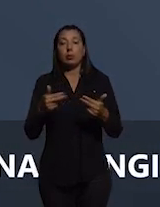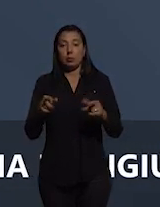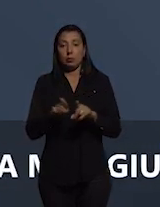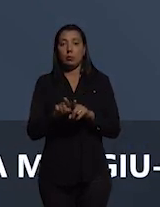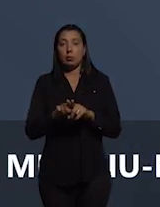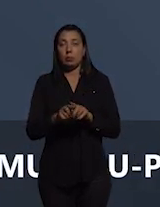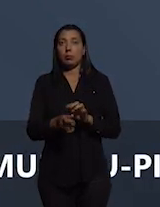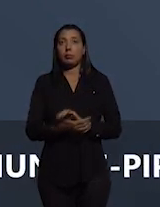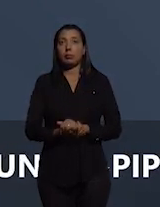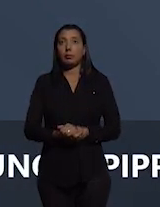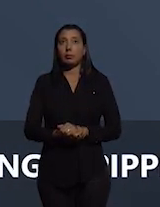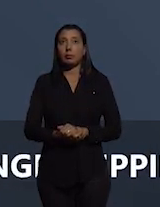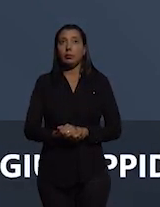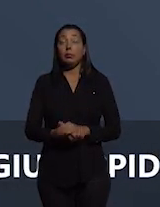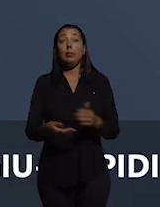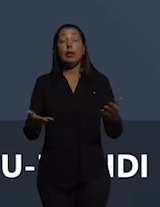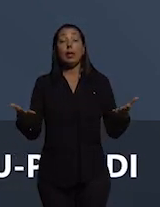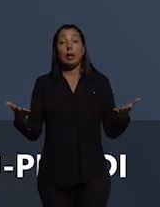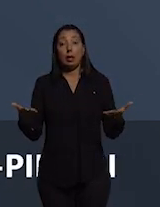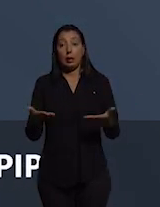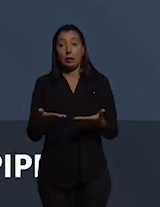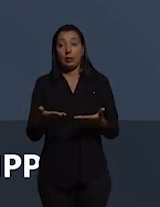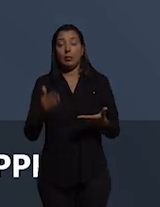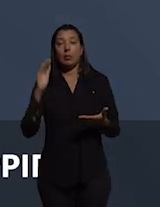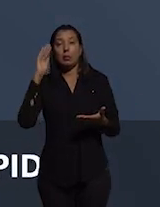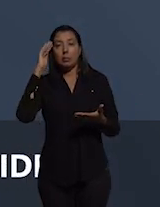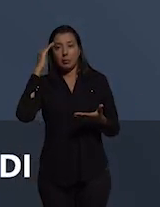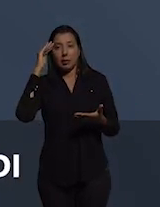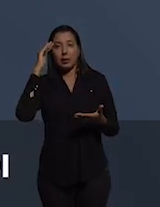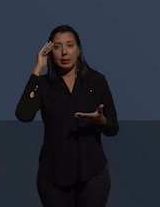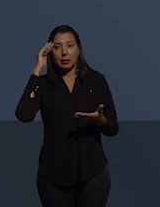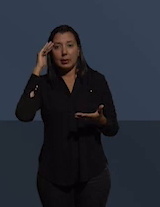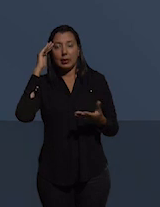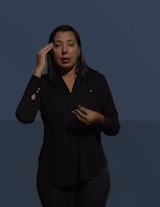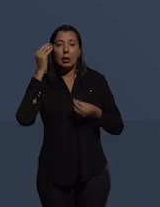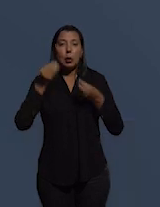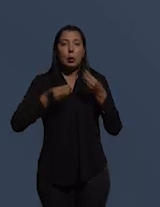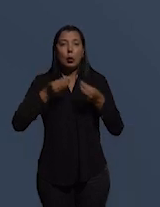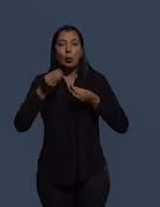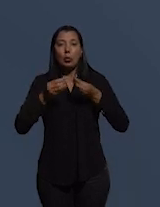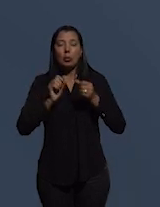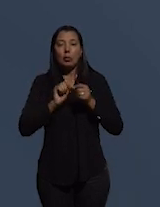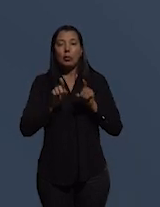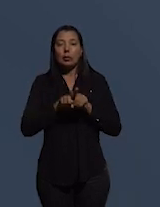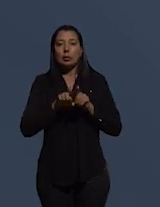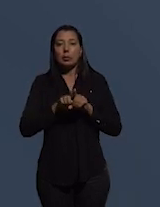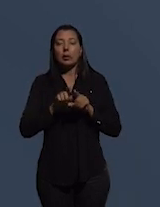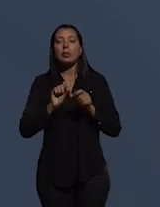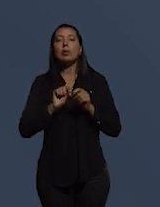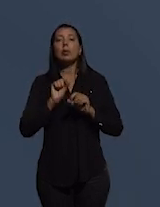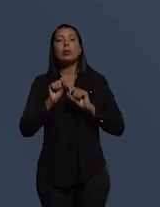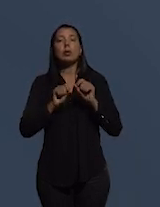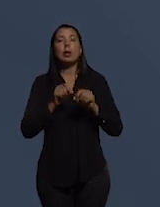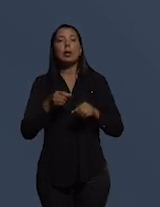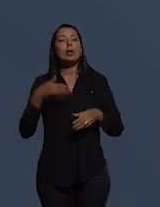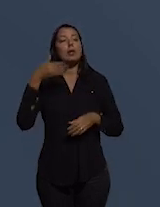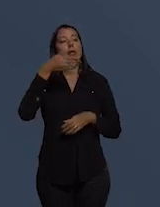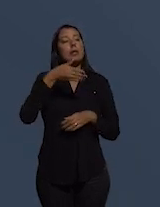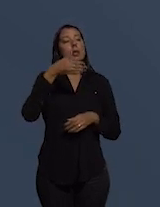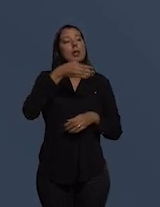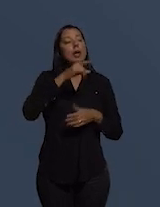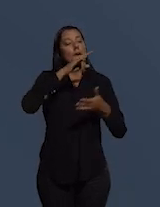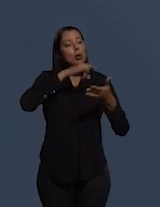agora para entender como isso funciona o que eu fiz foi visitar e